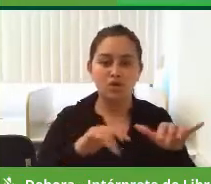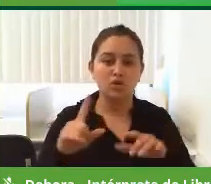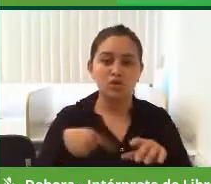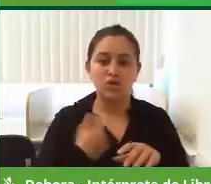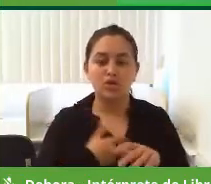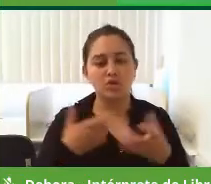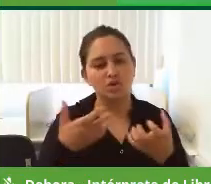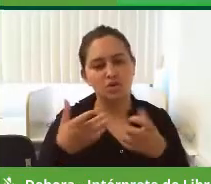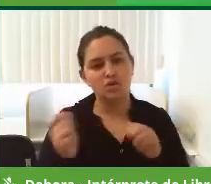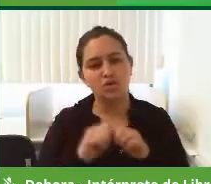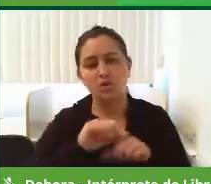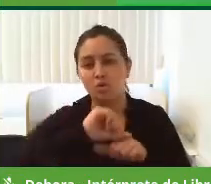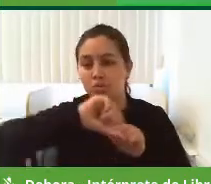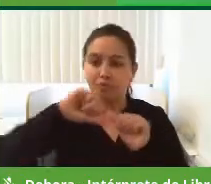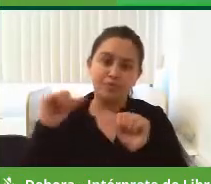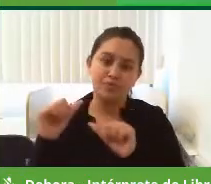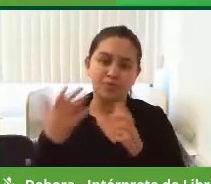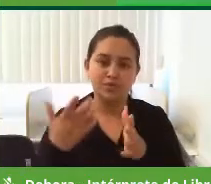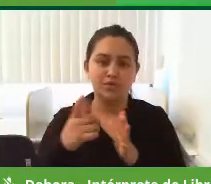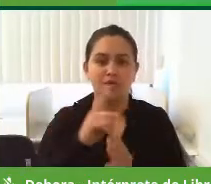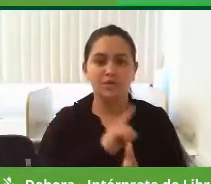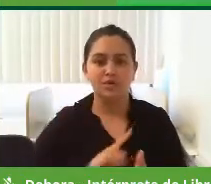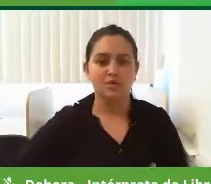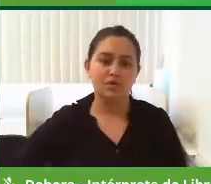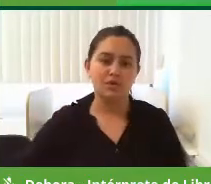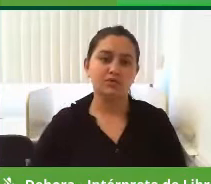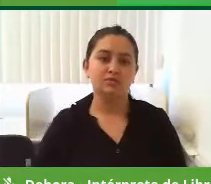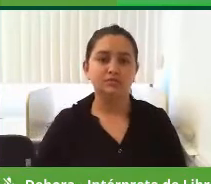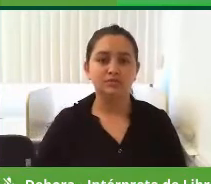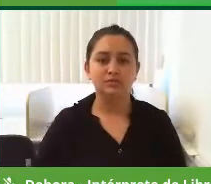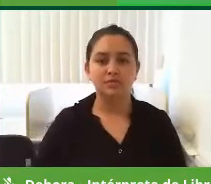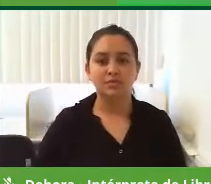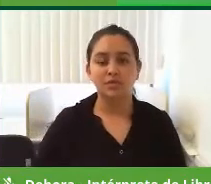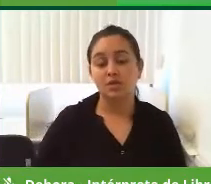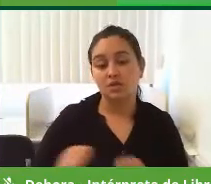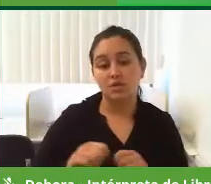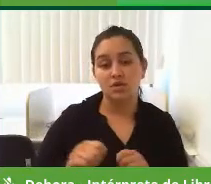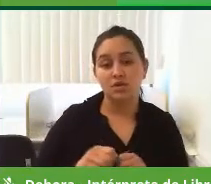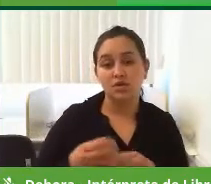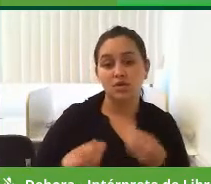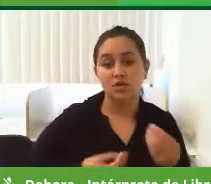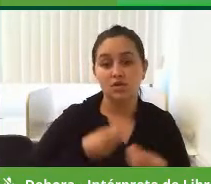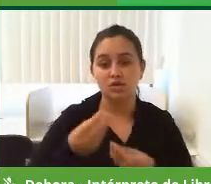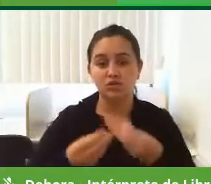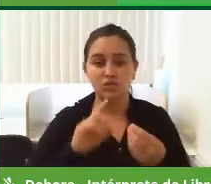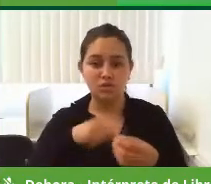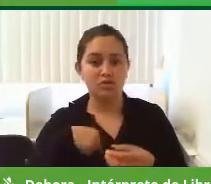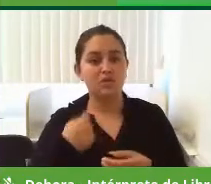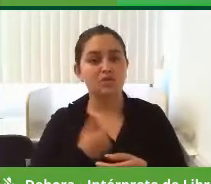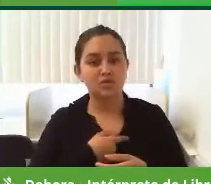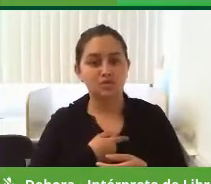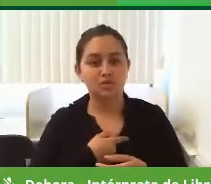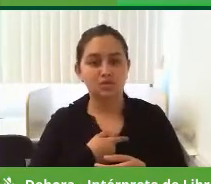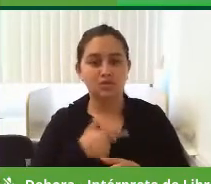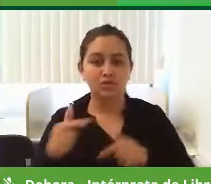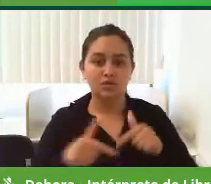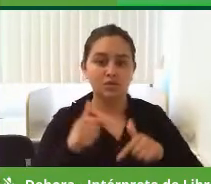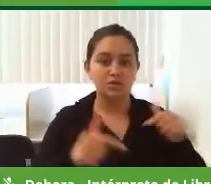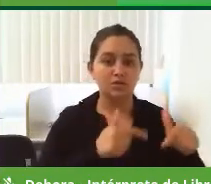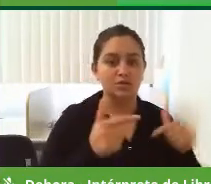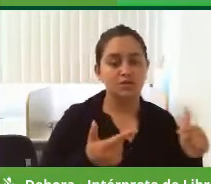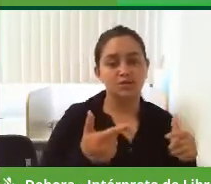fazer a mudança de governo, e a mudança de governo vai se dar realmente, professor, se nós, o Partido Trabalhador, for